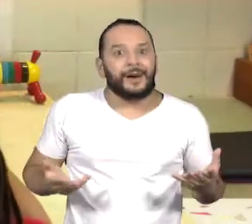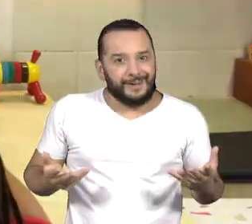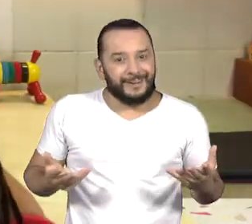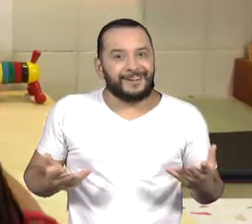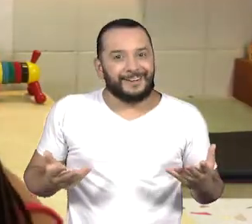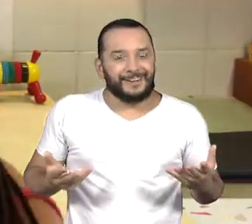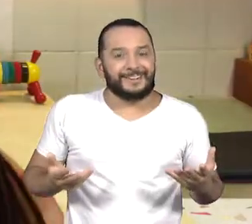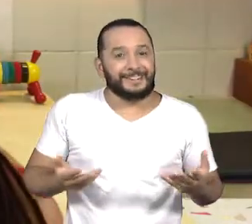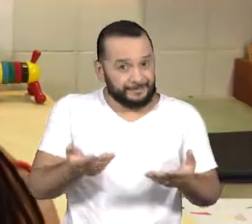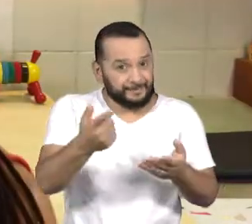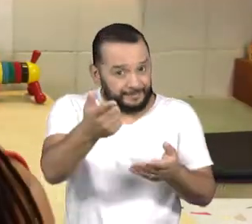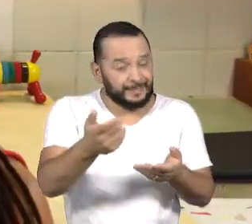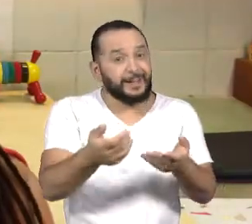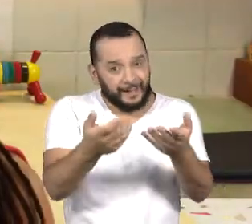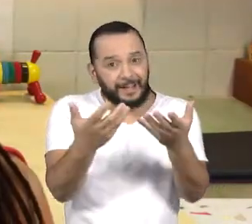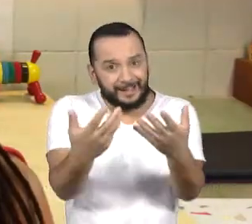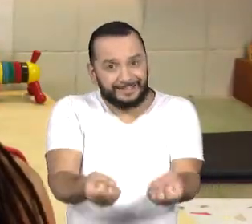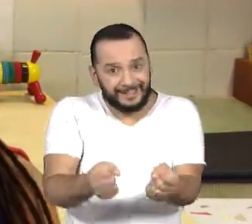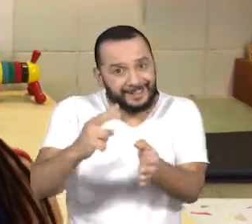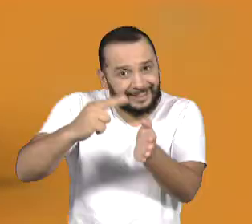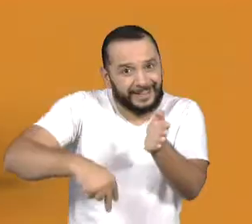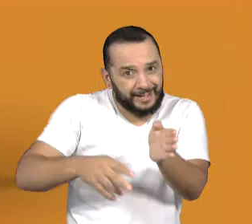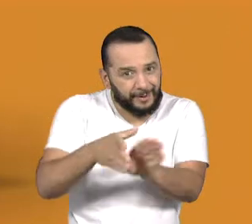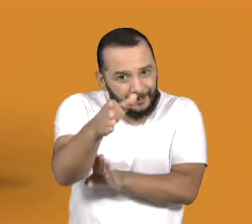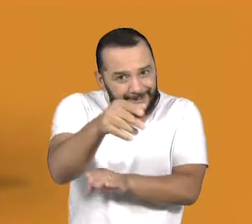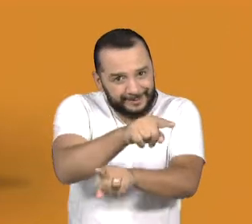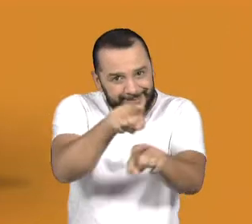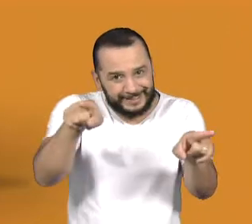Vale muito a leitura. Eu recomendo.